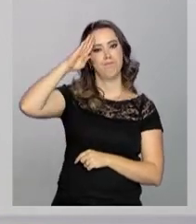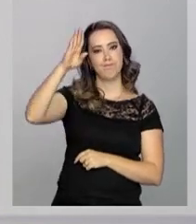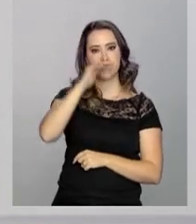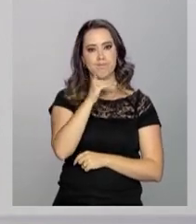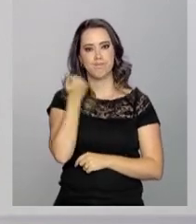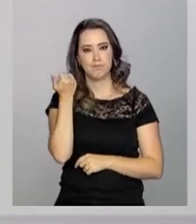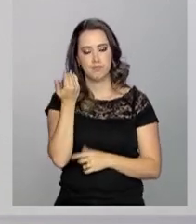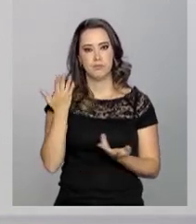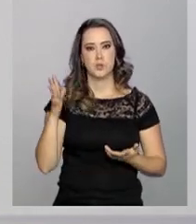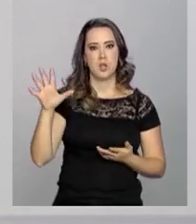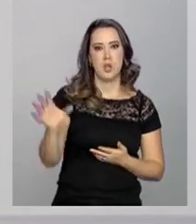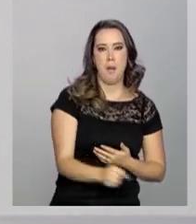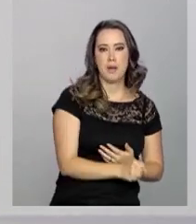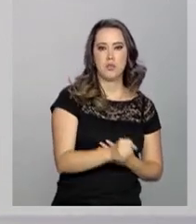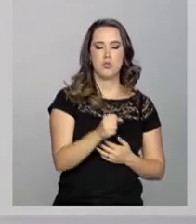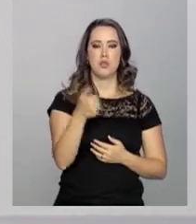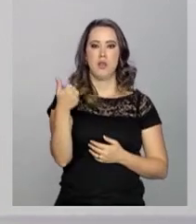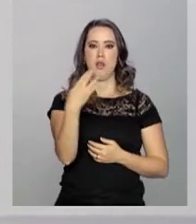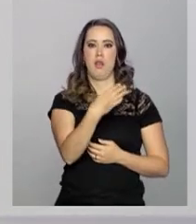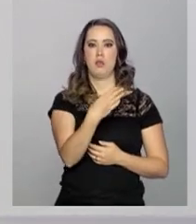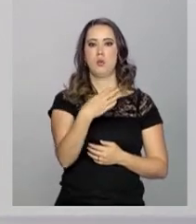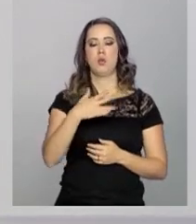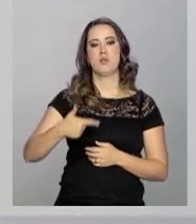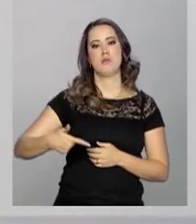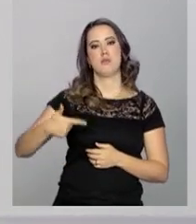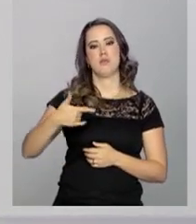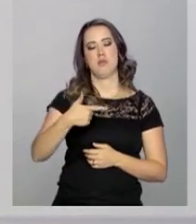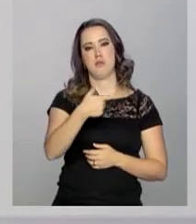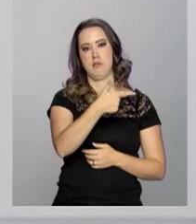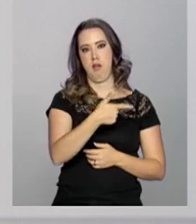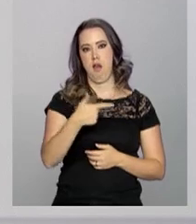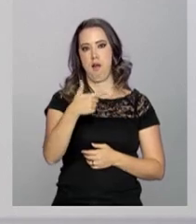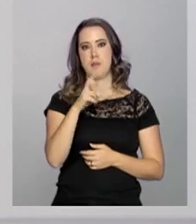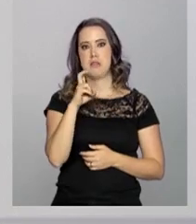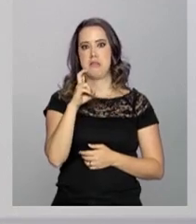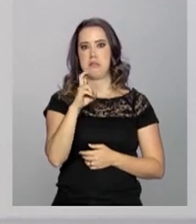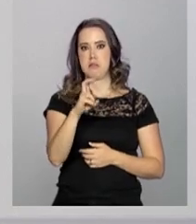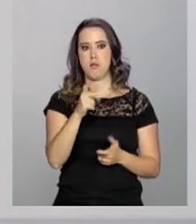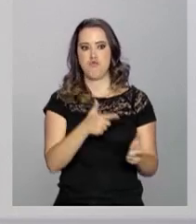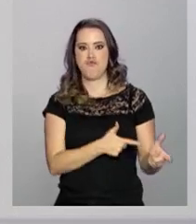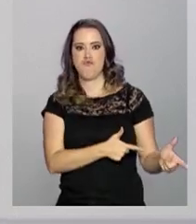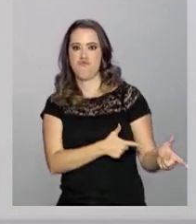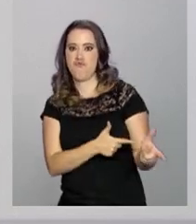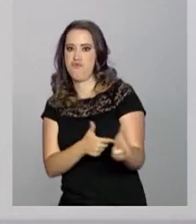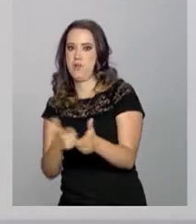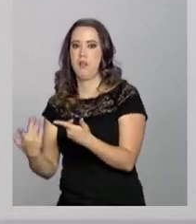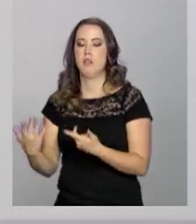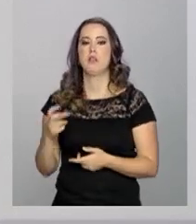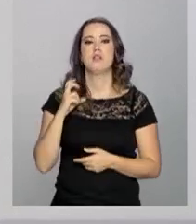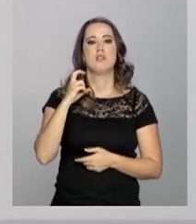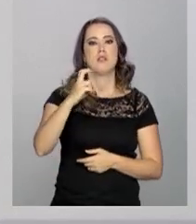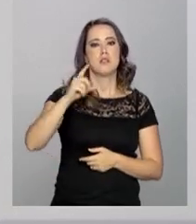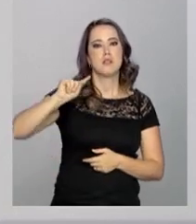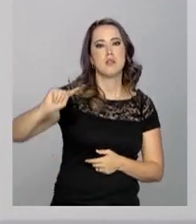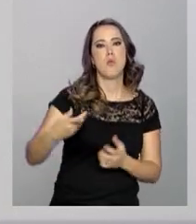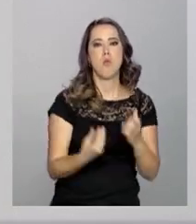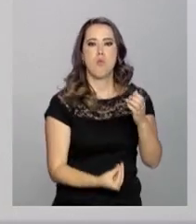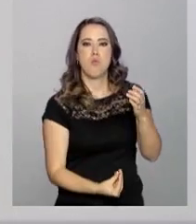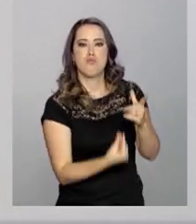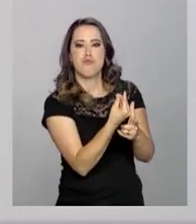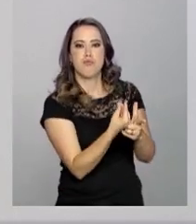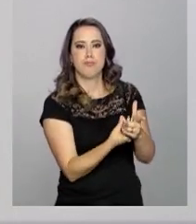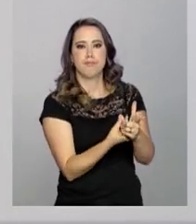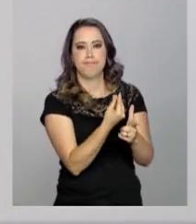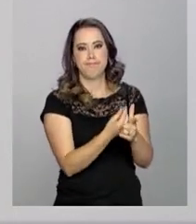Foram apreendidas 14 armas, sendo 5 fuzis, mais de mil munições e 554 quilos de